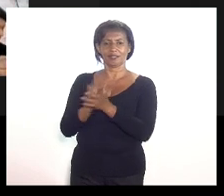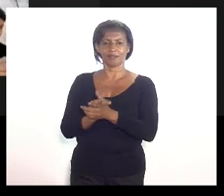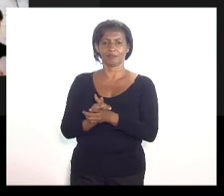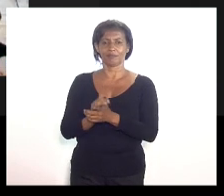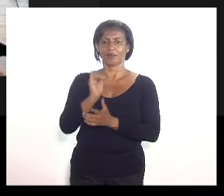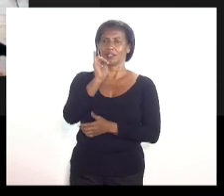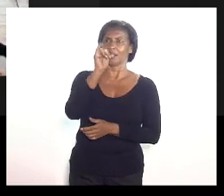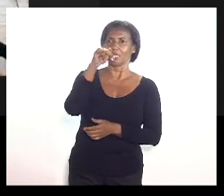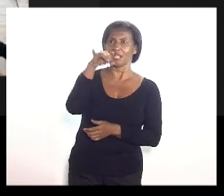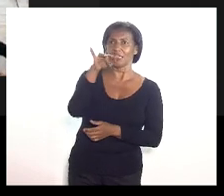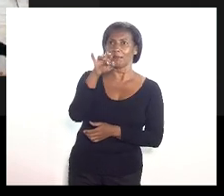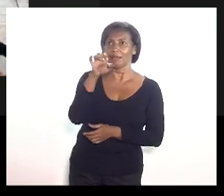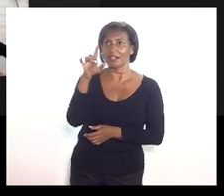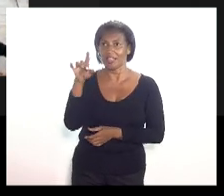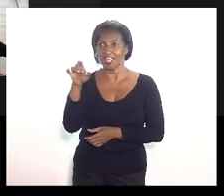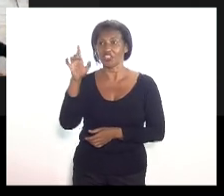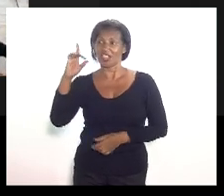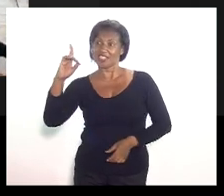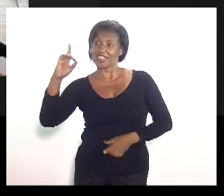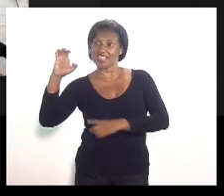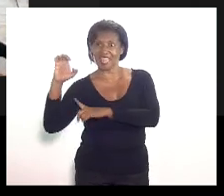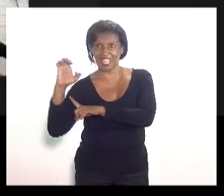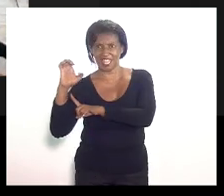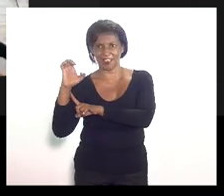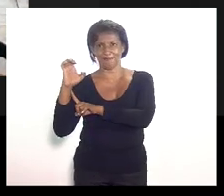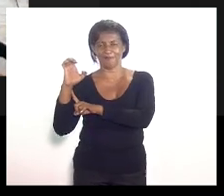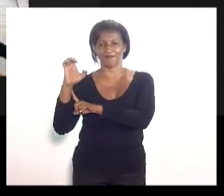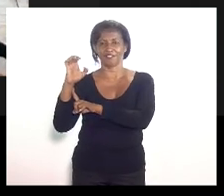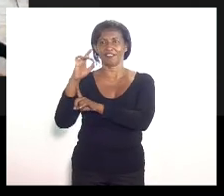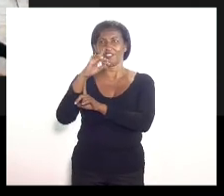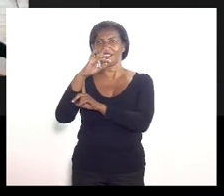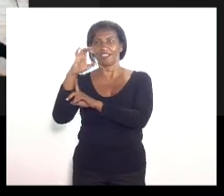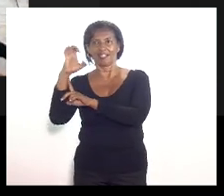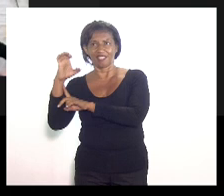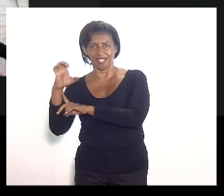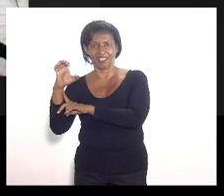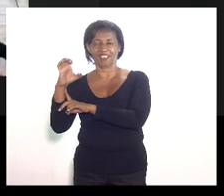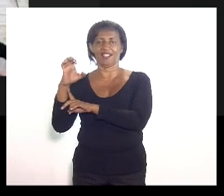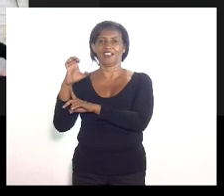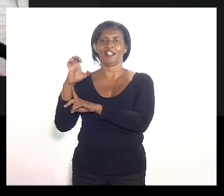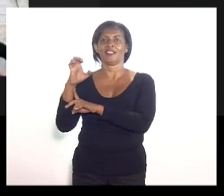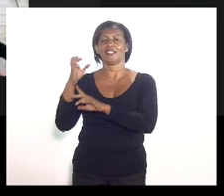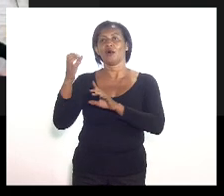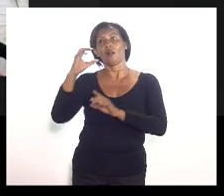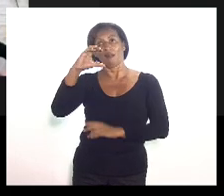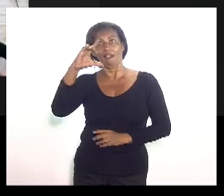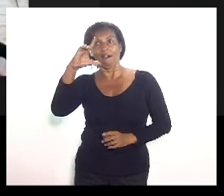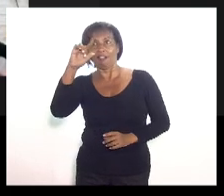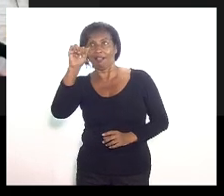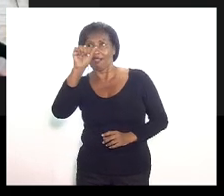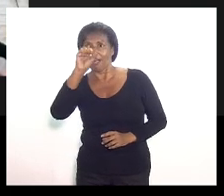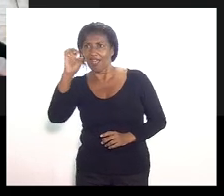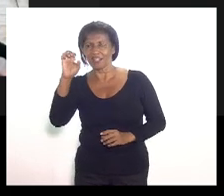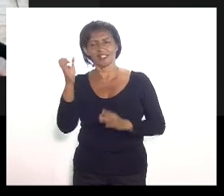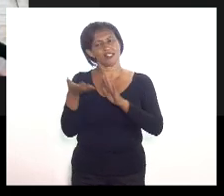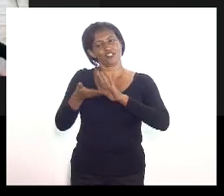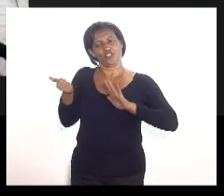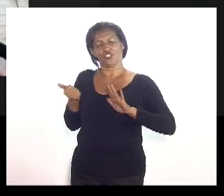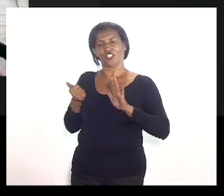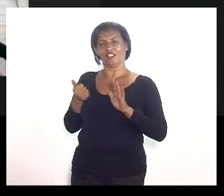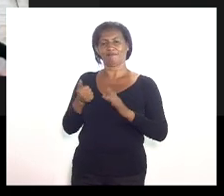Independentemente de... contemplado. Com qualquer natureza, independentemente de raça, ética, menos classe. É isso que eu estou dizendo. Perfeito.